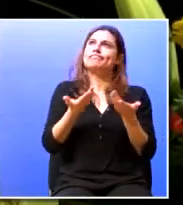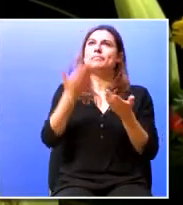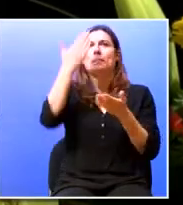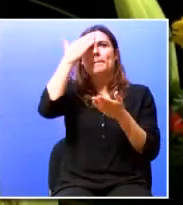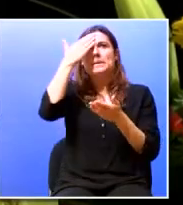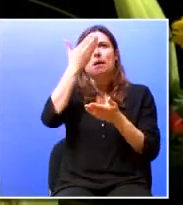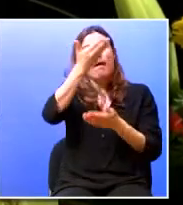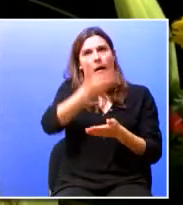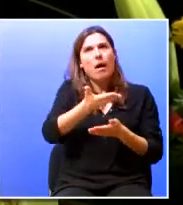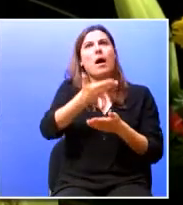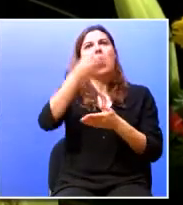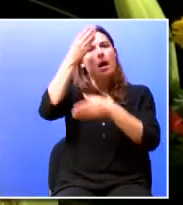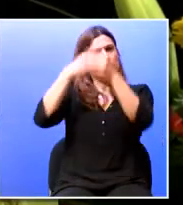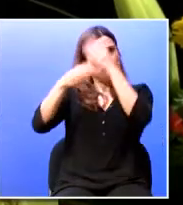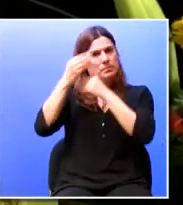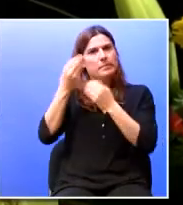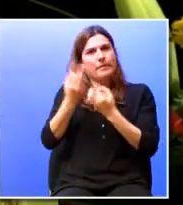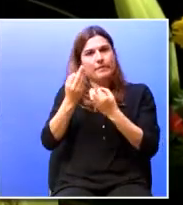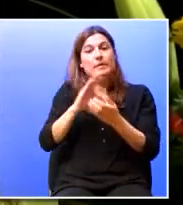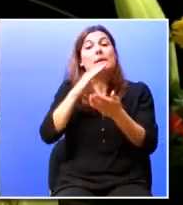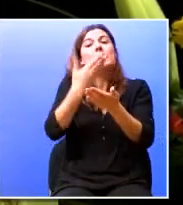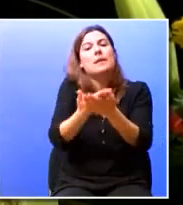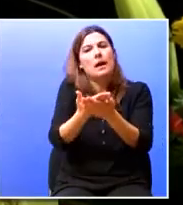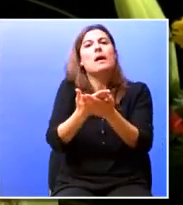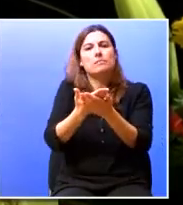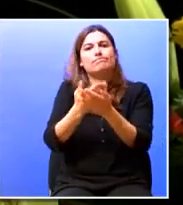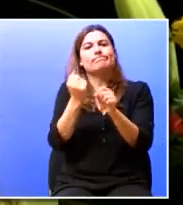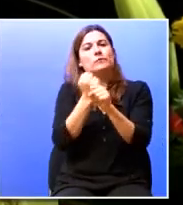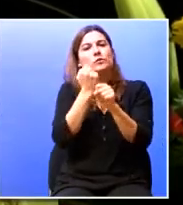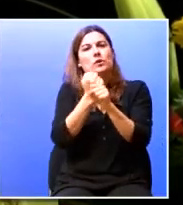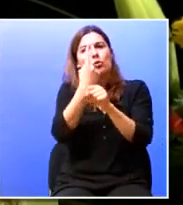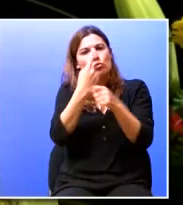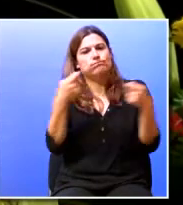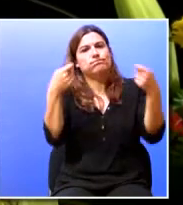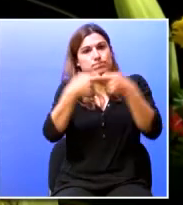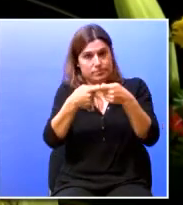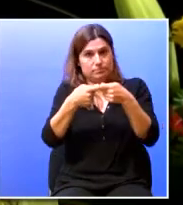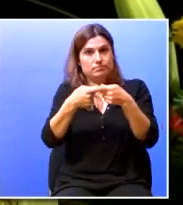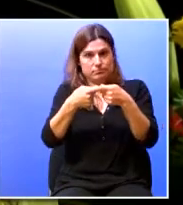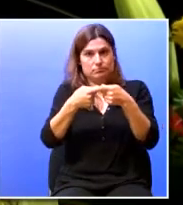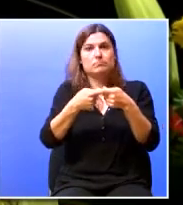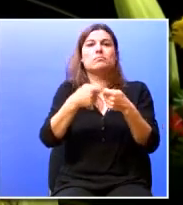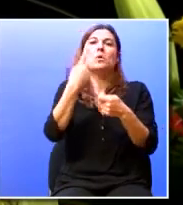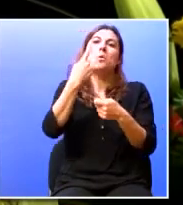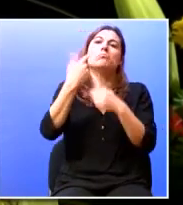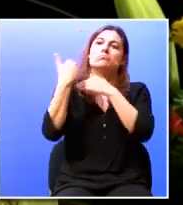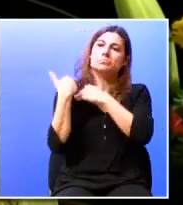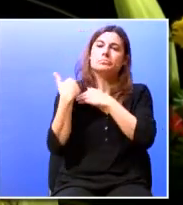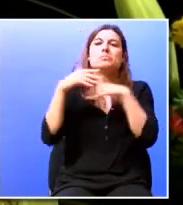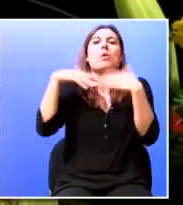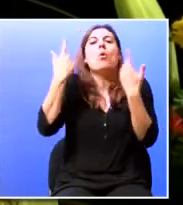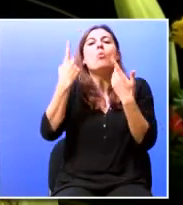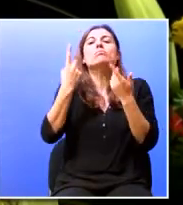aprendida para desempenhar adequadamente uma tarefa, um dever ou um papel,